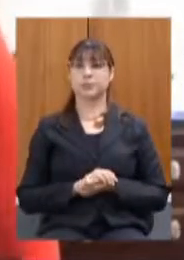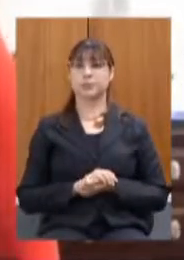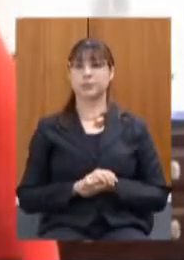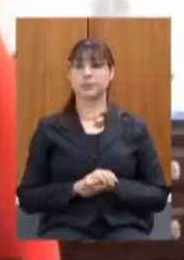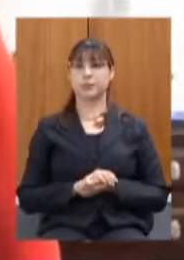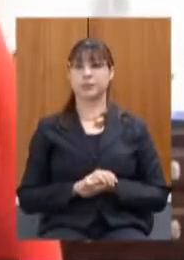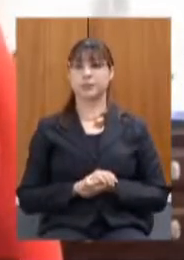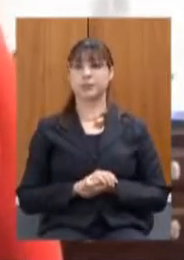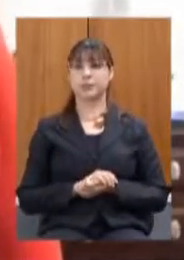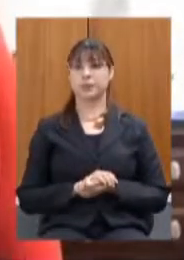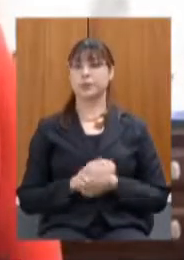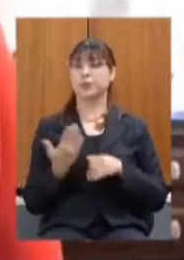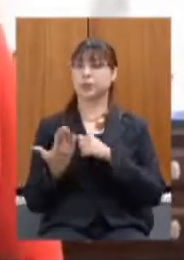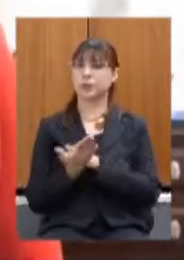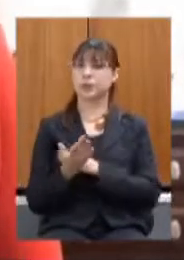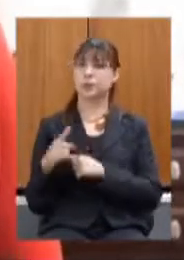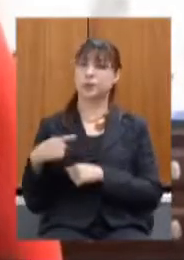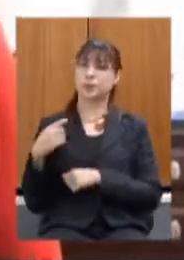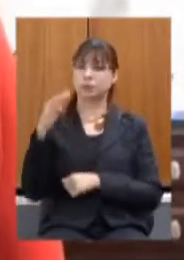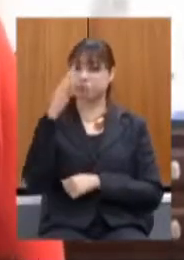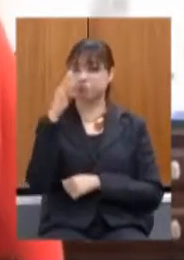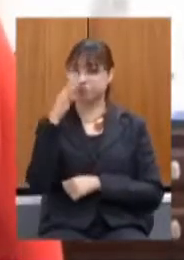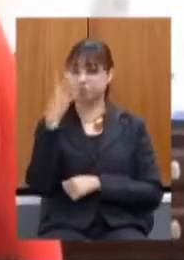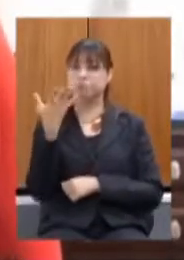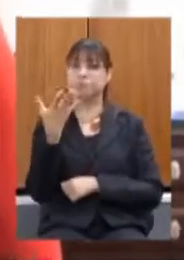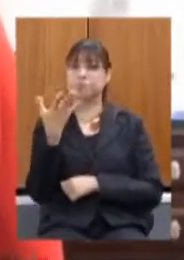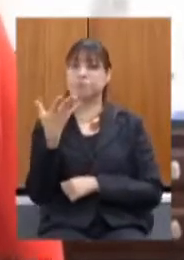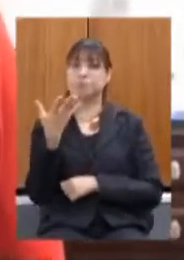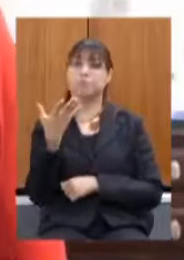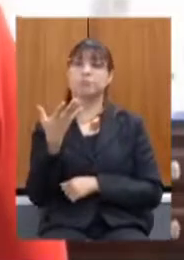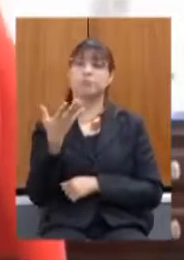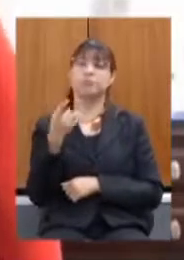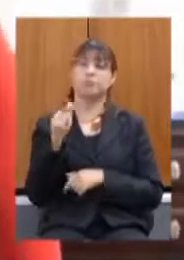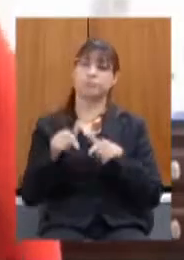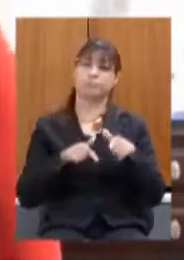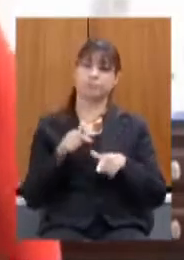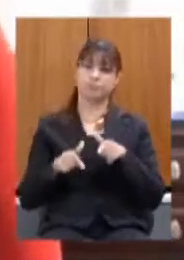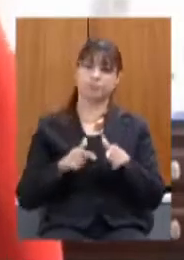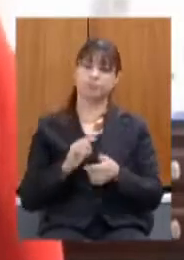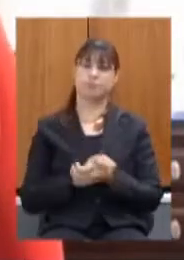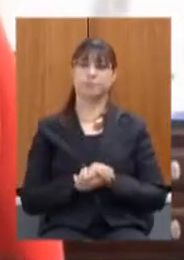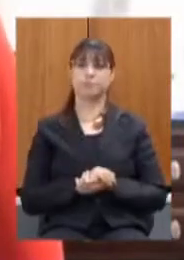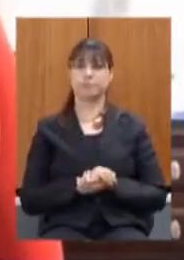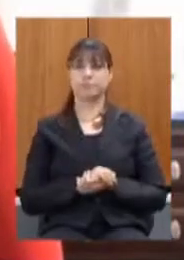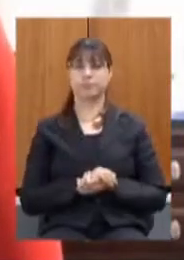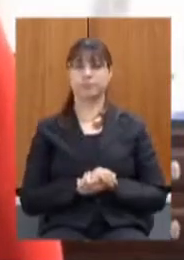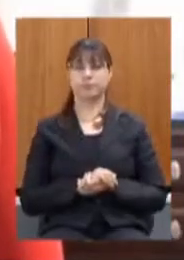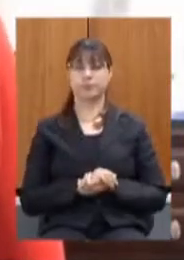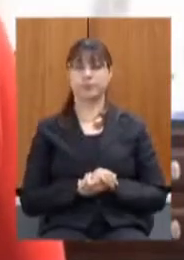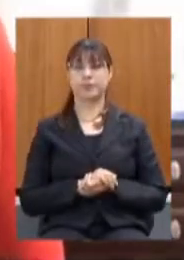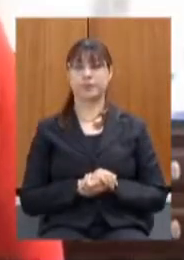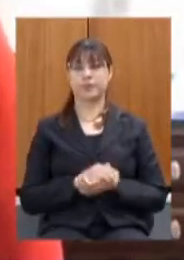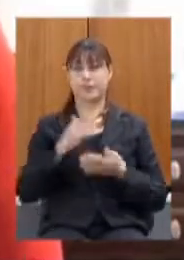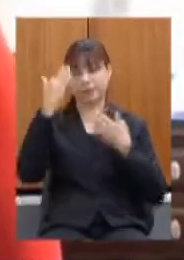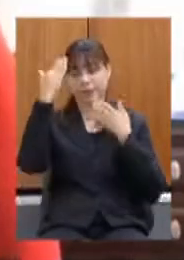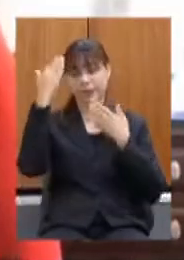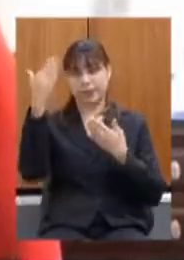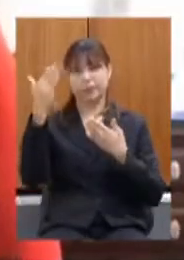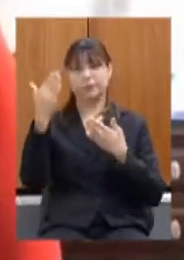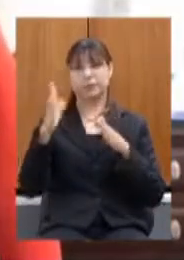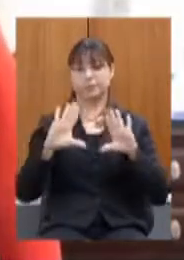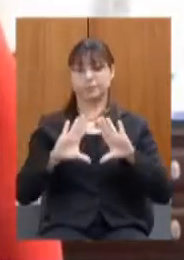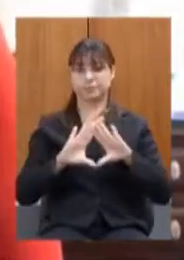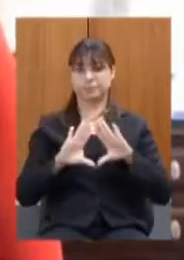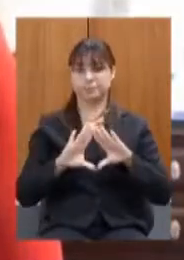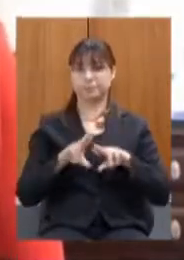admirar e aproximar ainda mais desse trabalho então eu quero agradecer a Casa pela